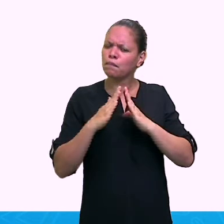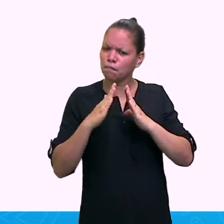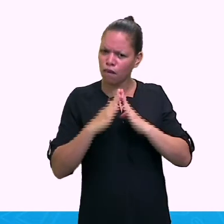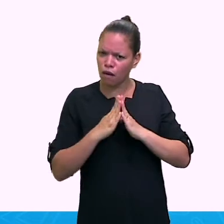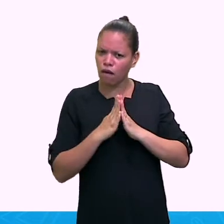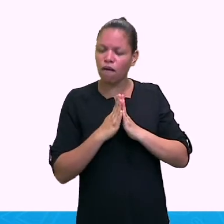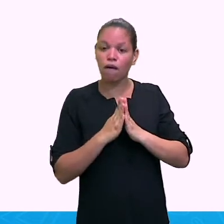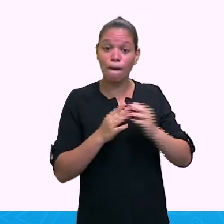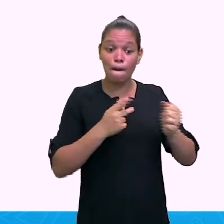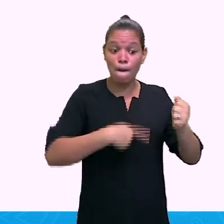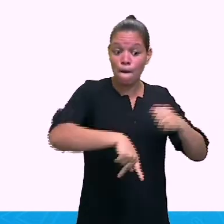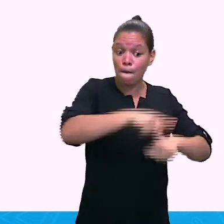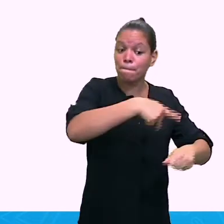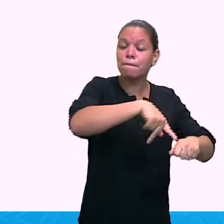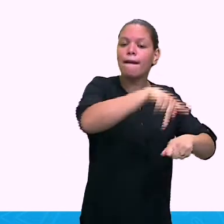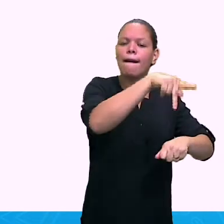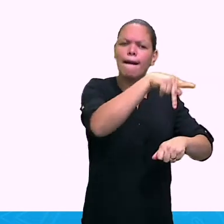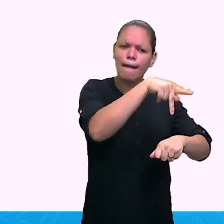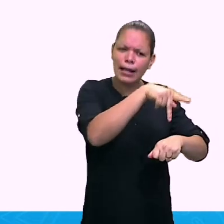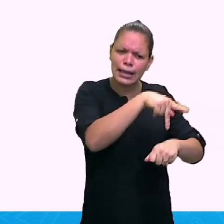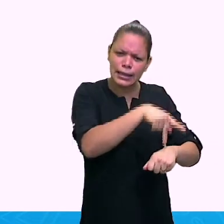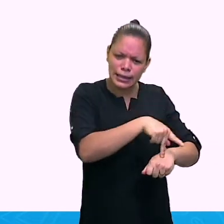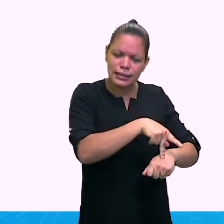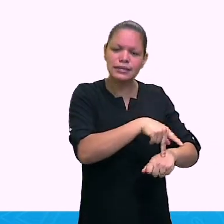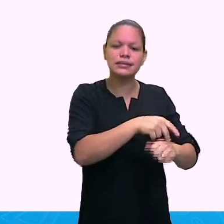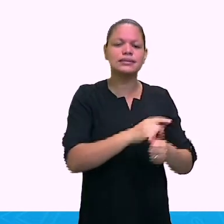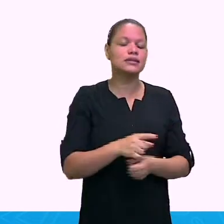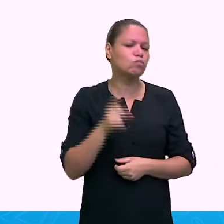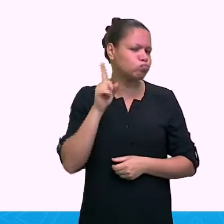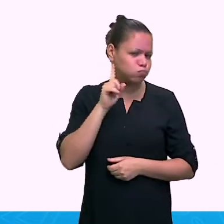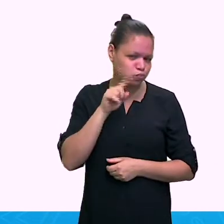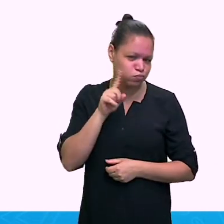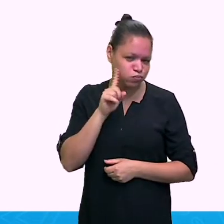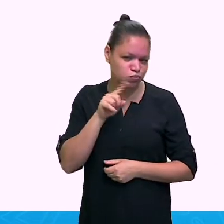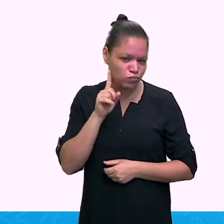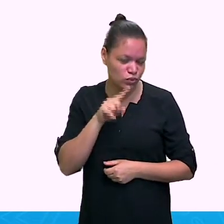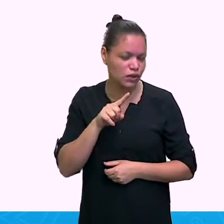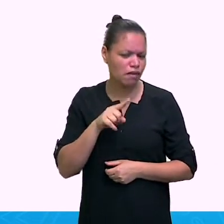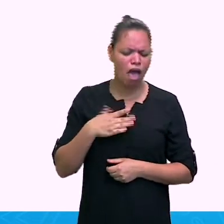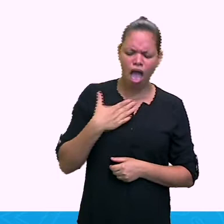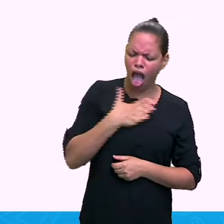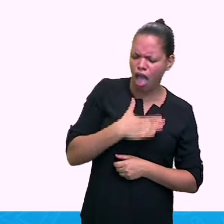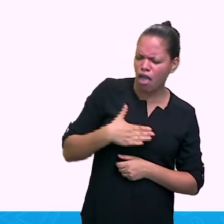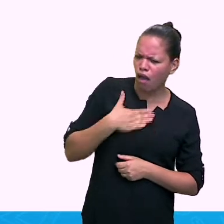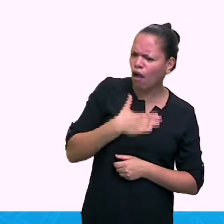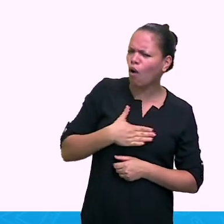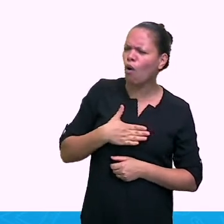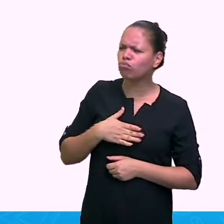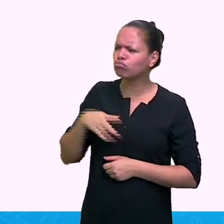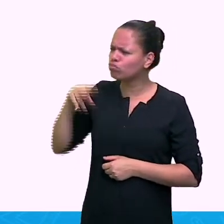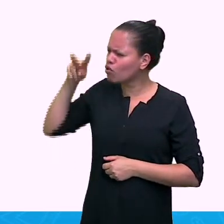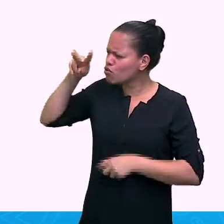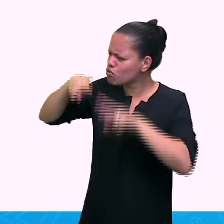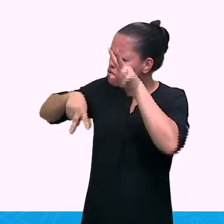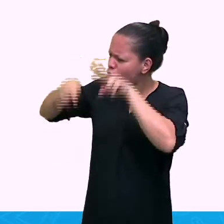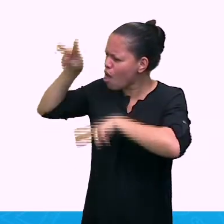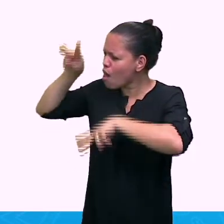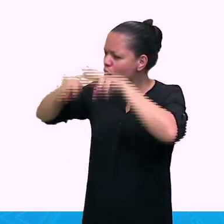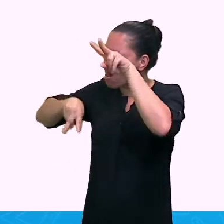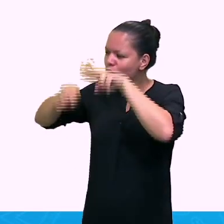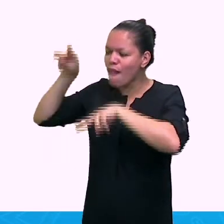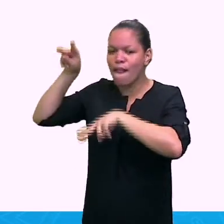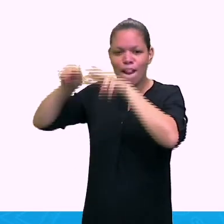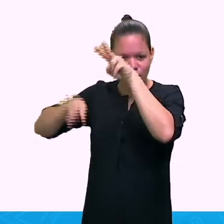I love reading. Eu gosto de leitura, de ler. Olha aqui o ing de novo. And